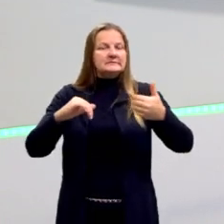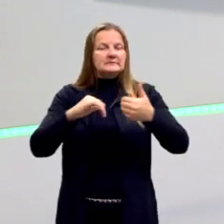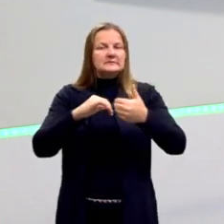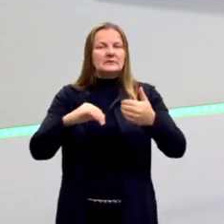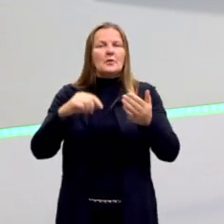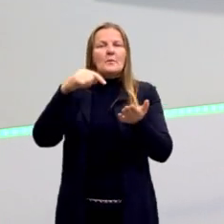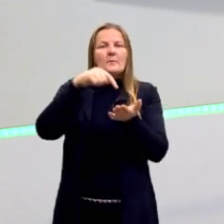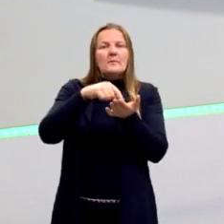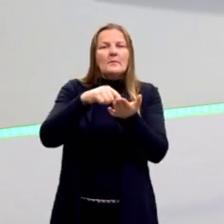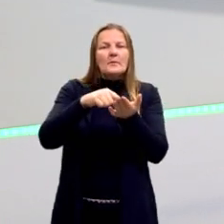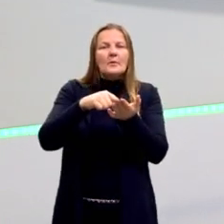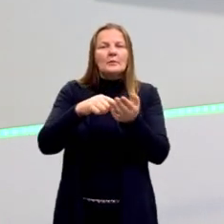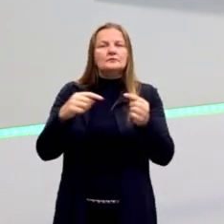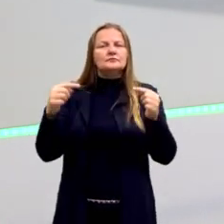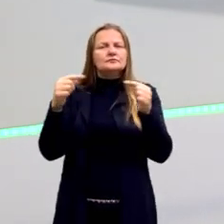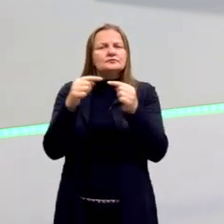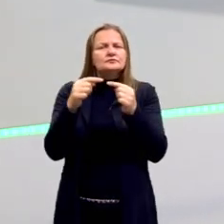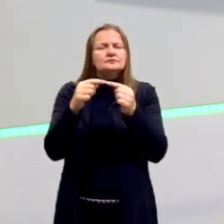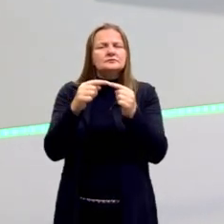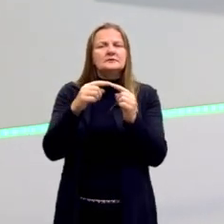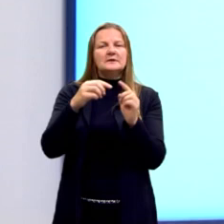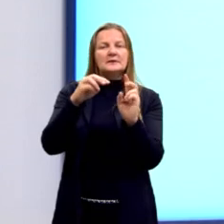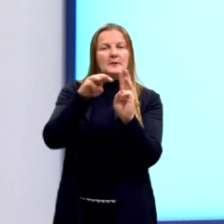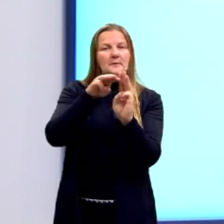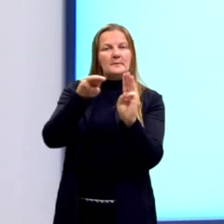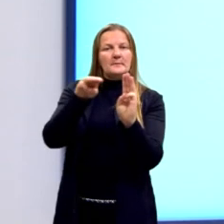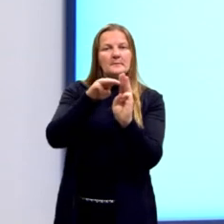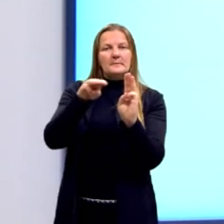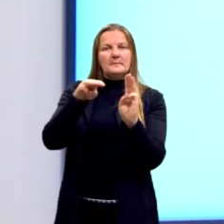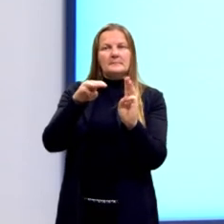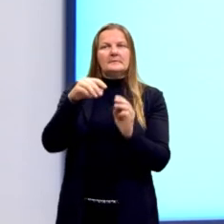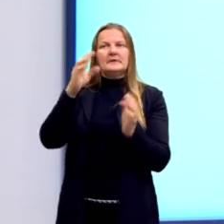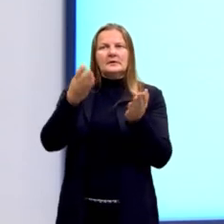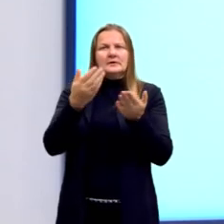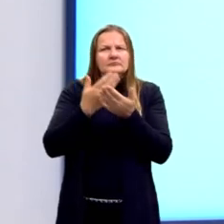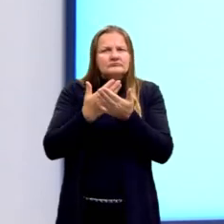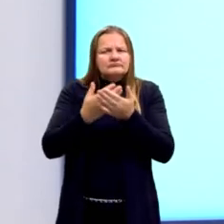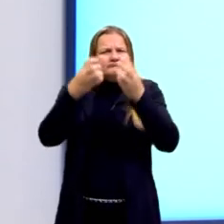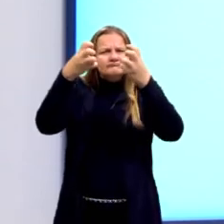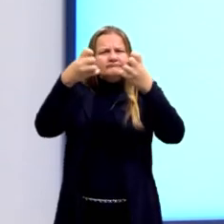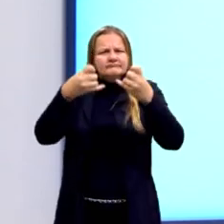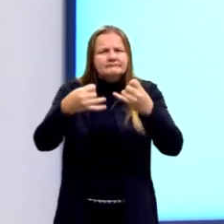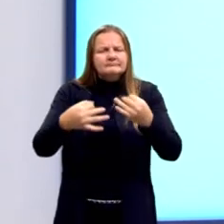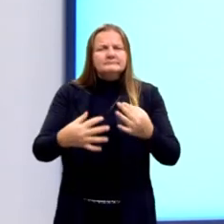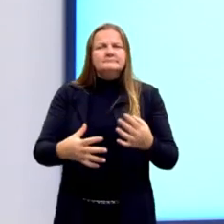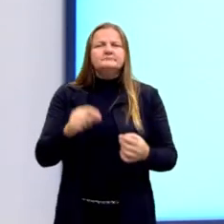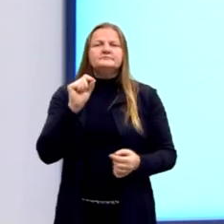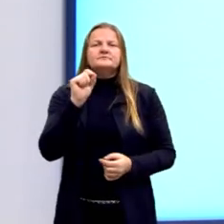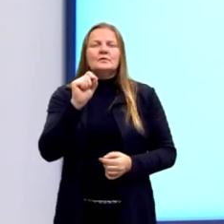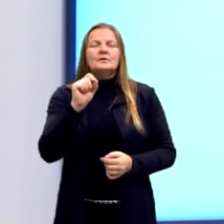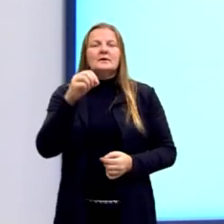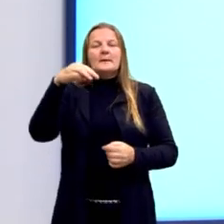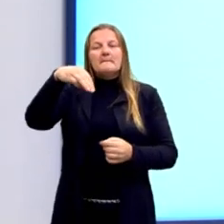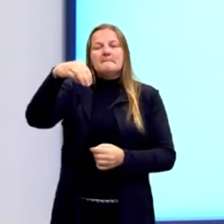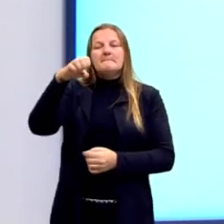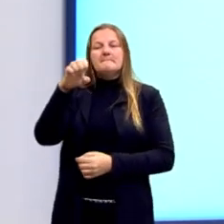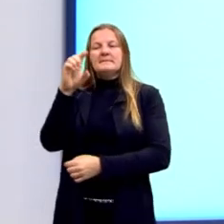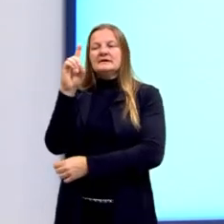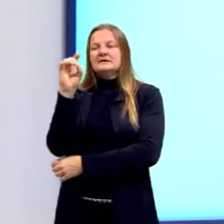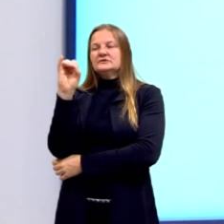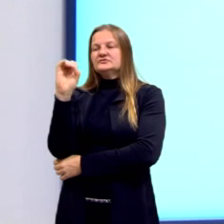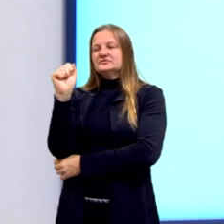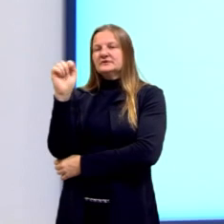ponto de intersecção das mediatrizes, que nós vamos ver, então. Mas, o que são mediatrizes, né?